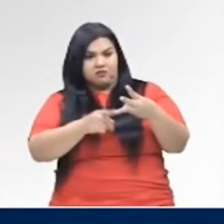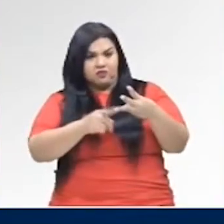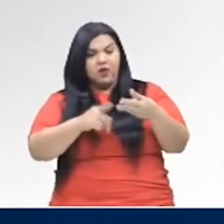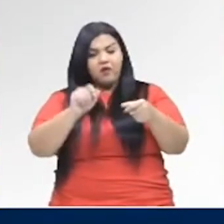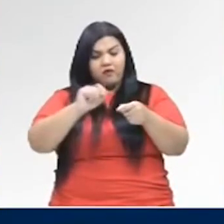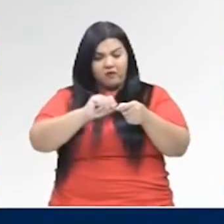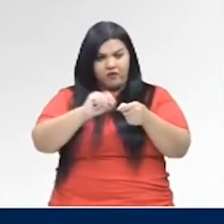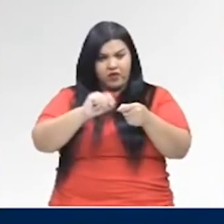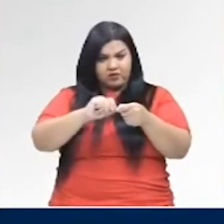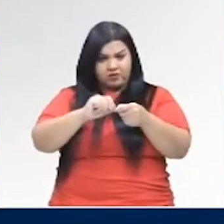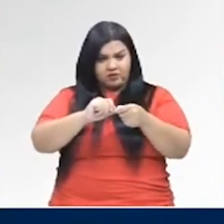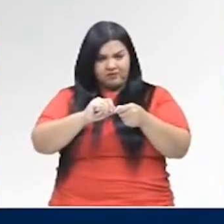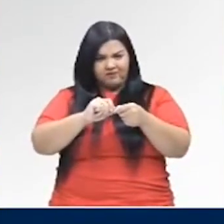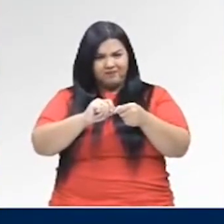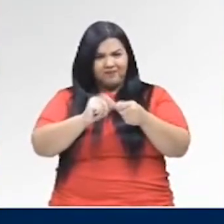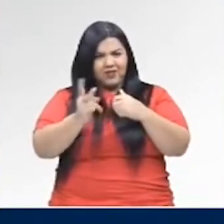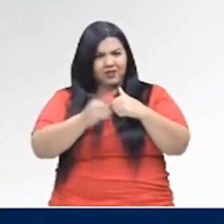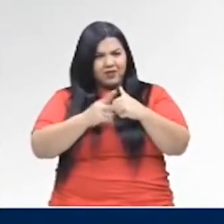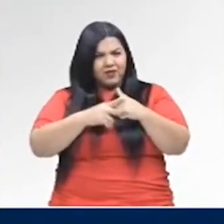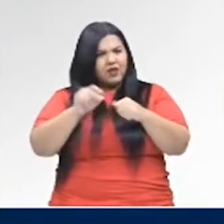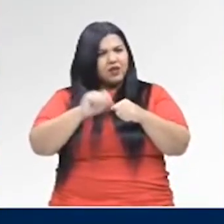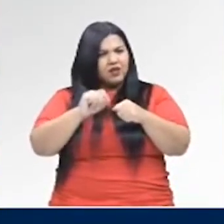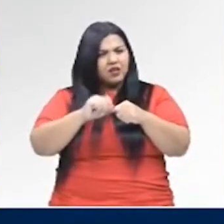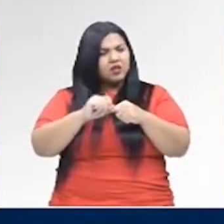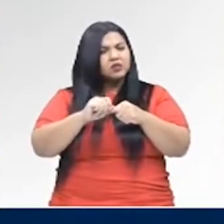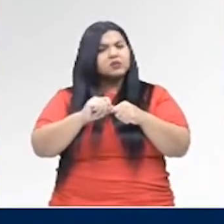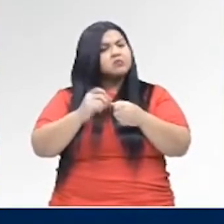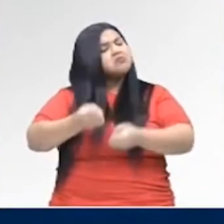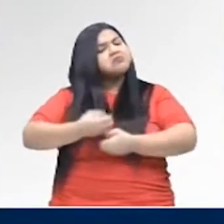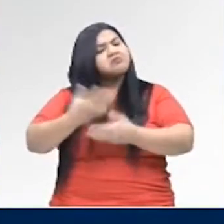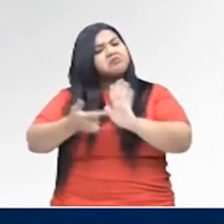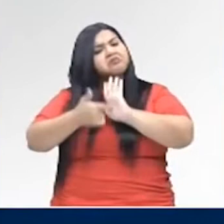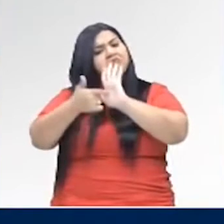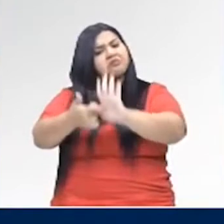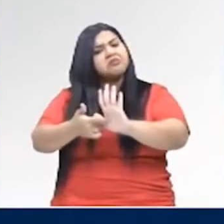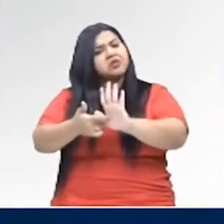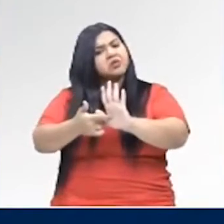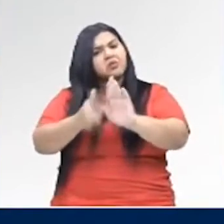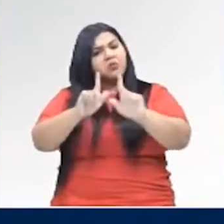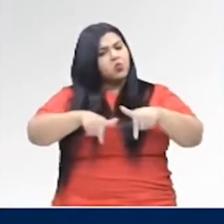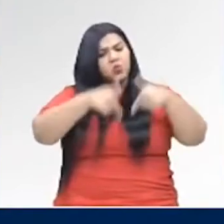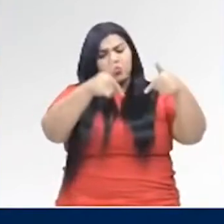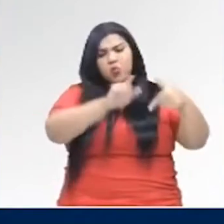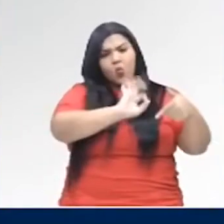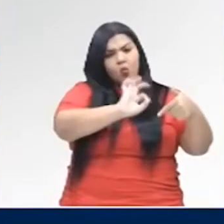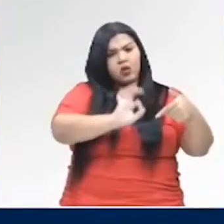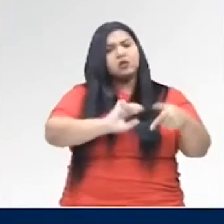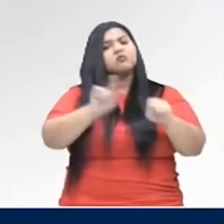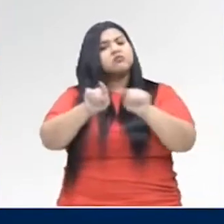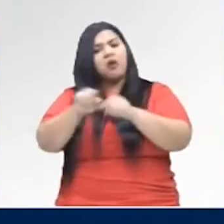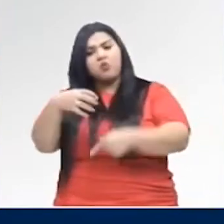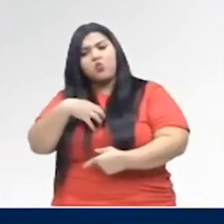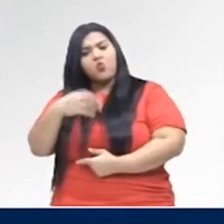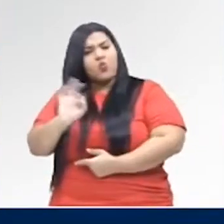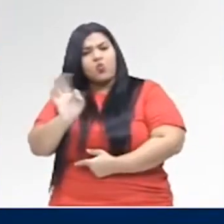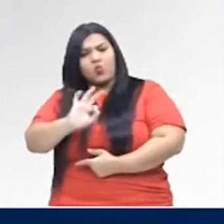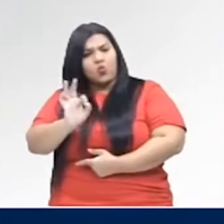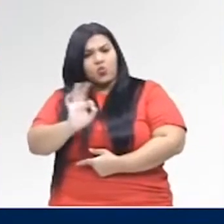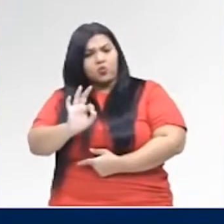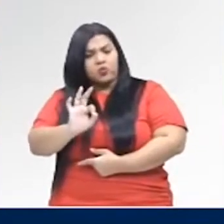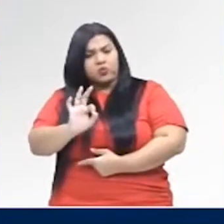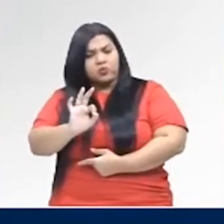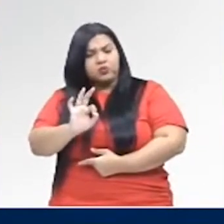nesta situação, ele já não está expressando nem ação e nem estado,